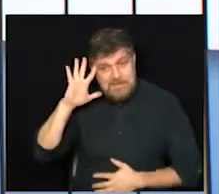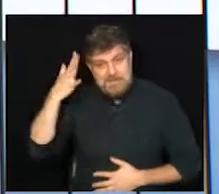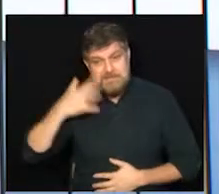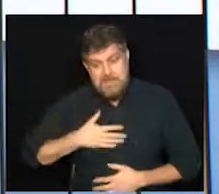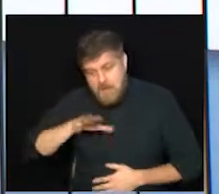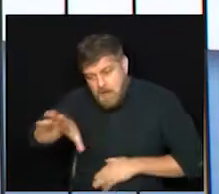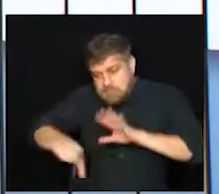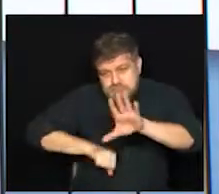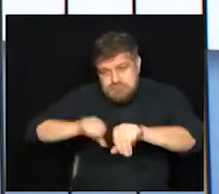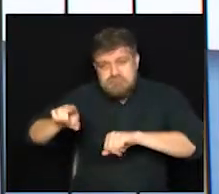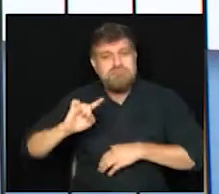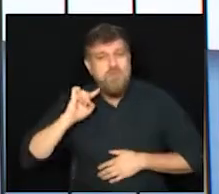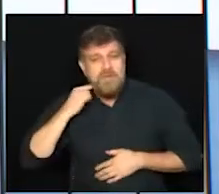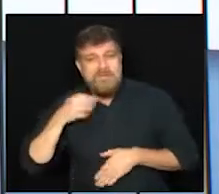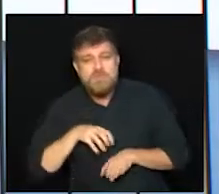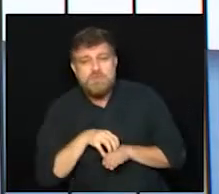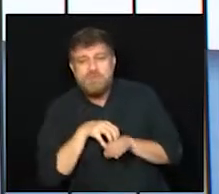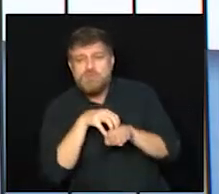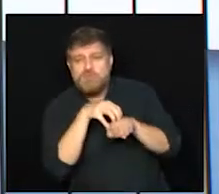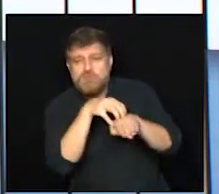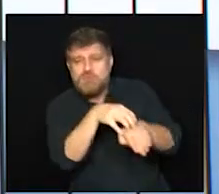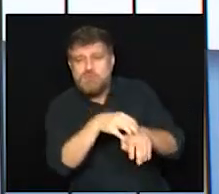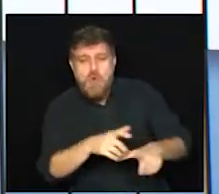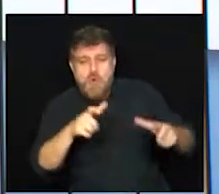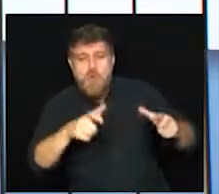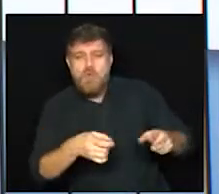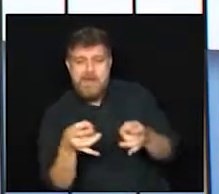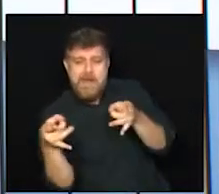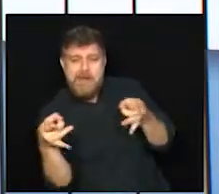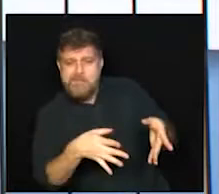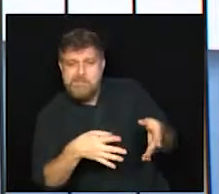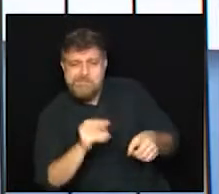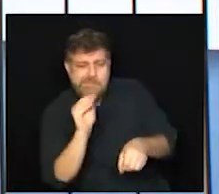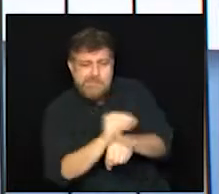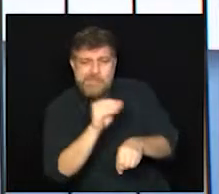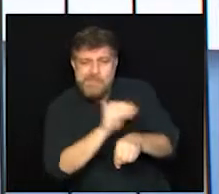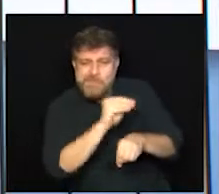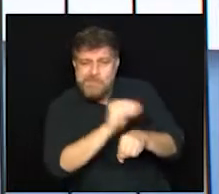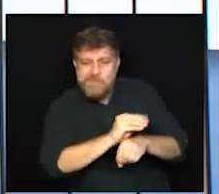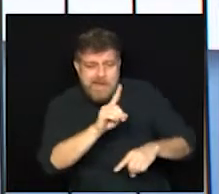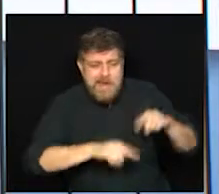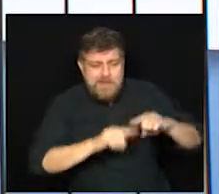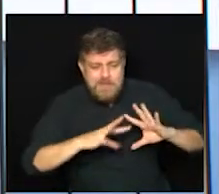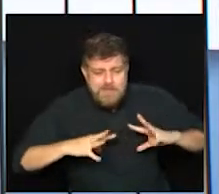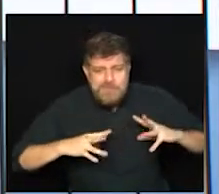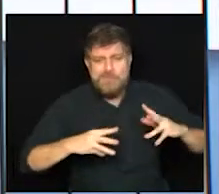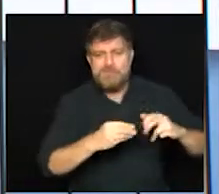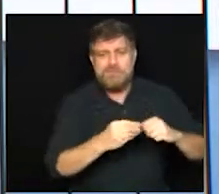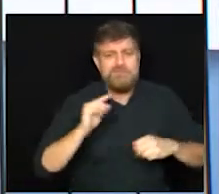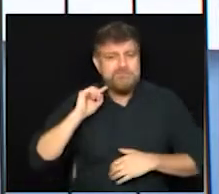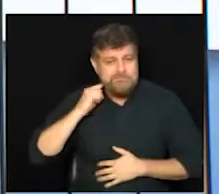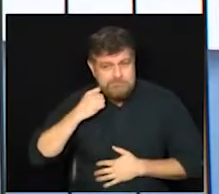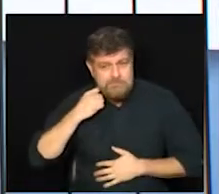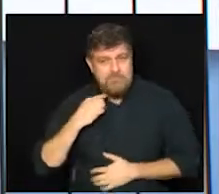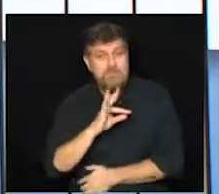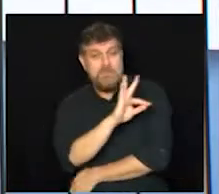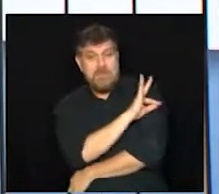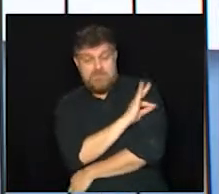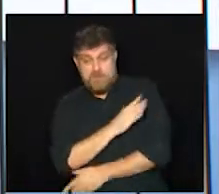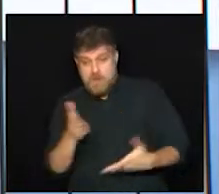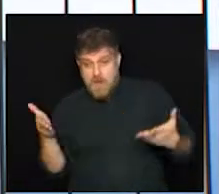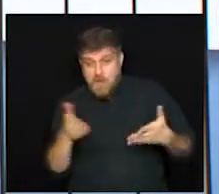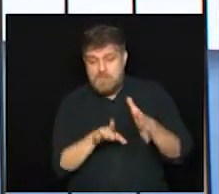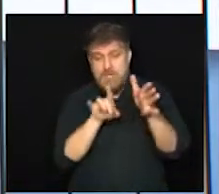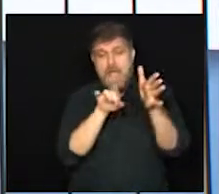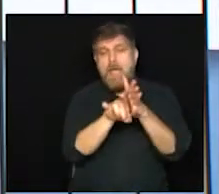coleta, transporte e o tratamento de todo o resíduo aqui da nossa cidade. Então, a Prefeitura abriu hoje uma